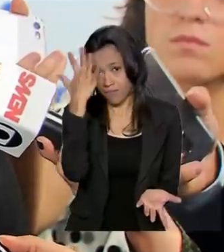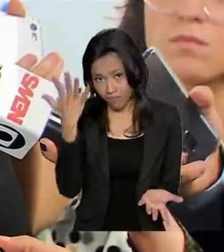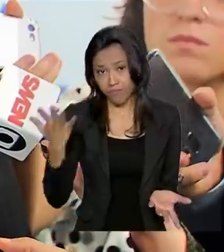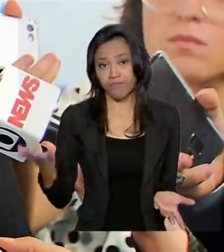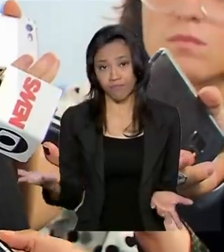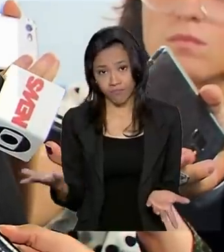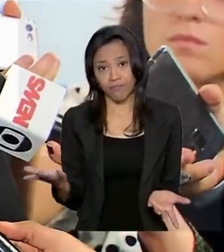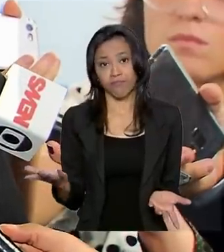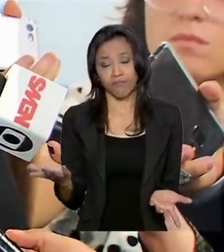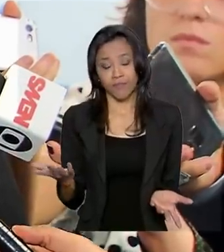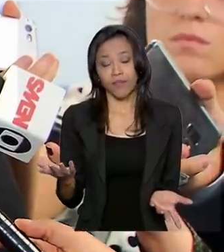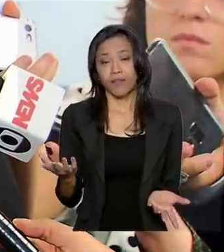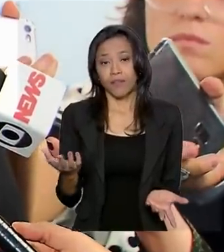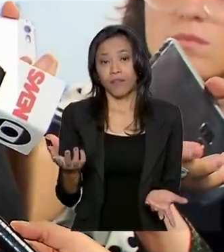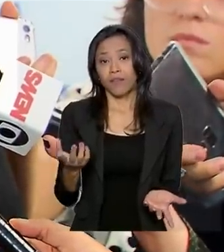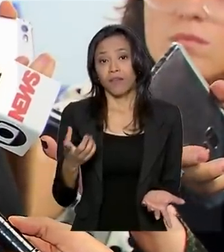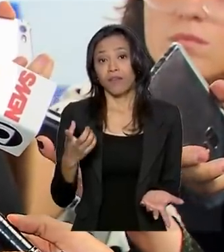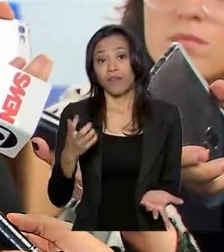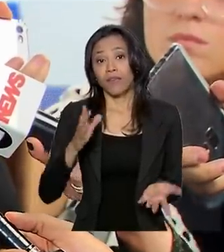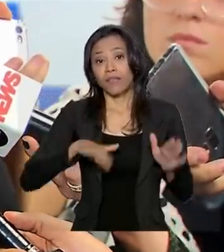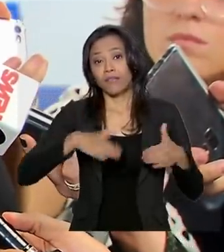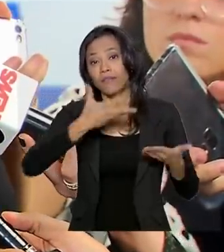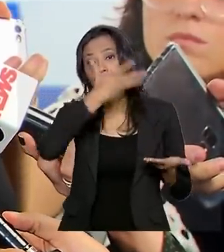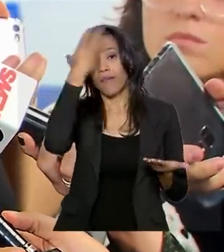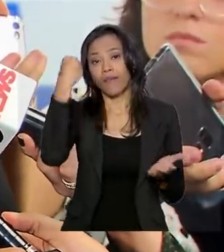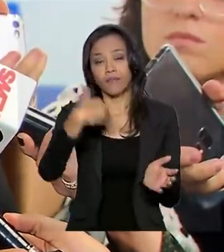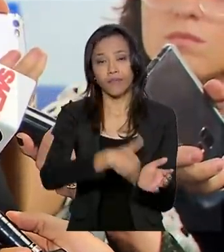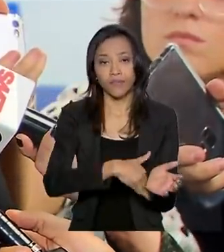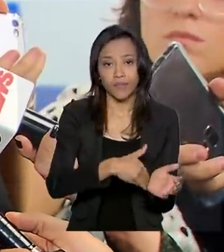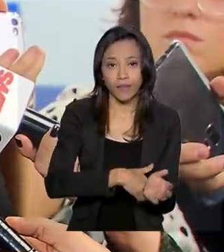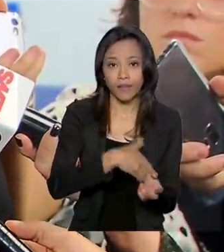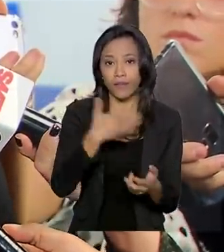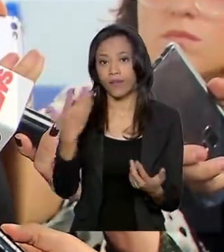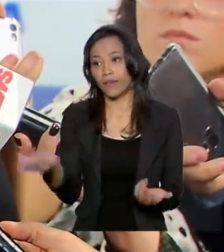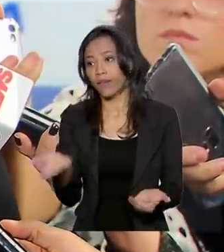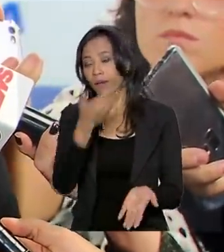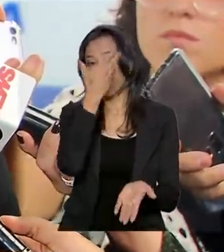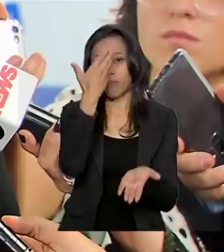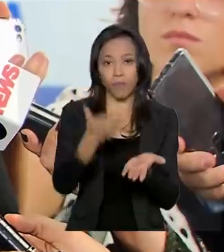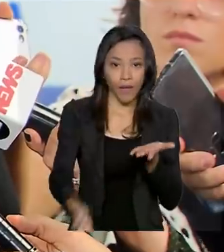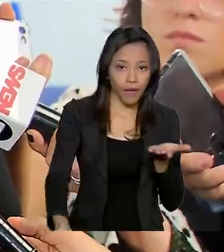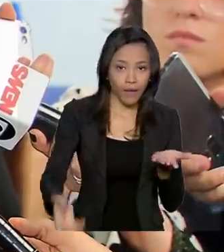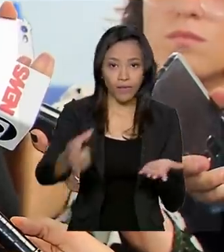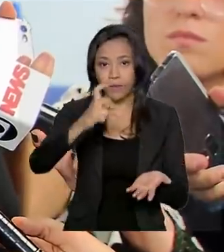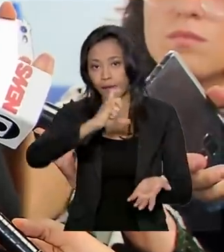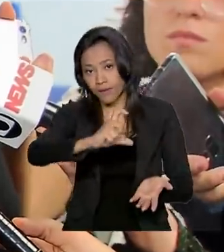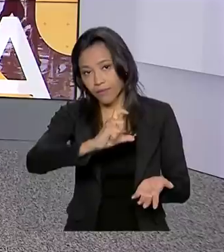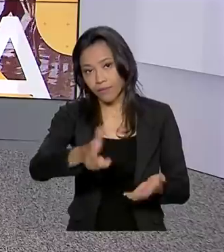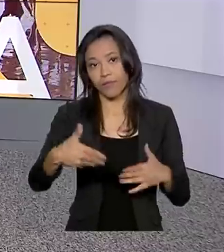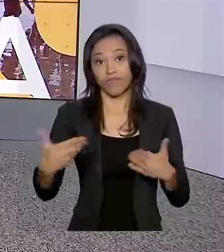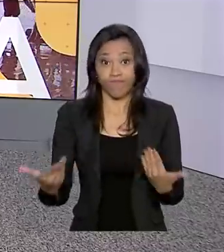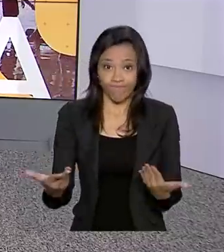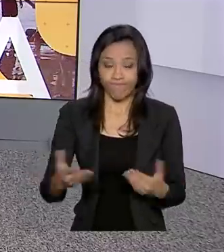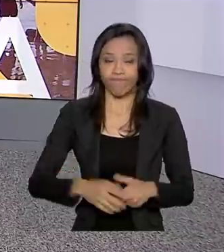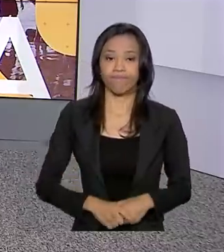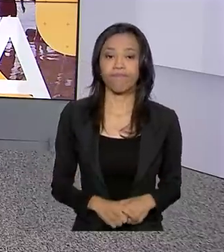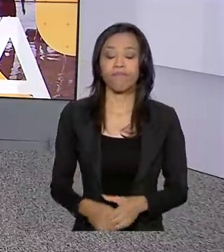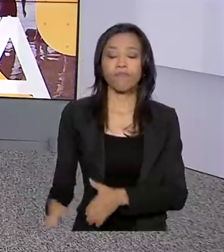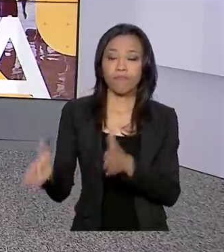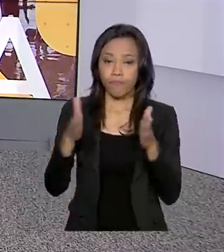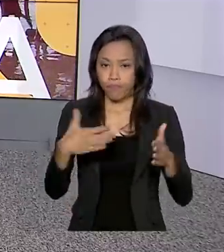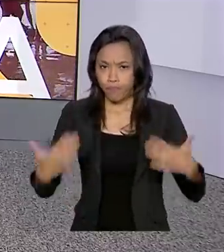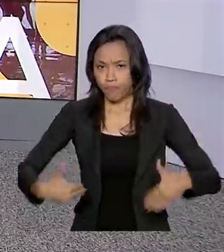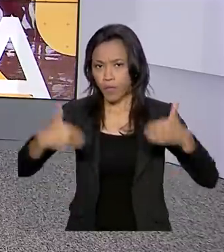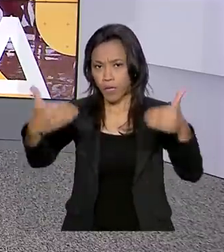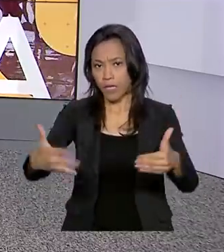haja o esquecimento da senha e ou a perda ou esquecimento do cartão cidadão. O Ministério